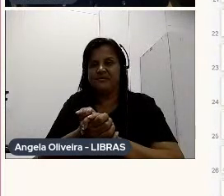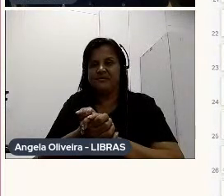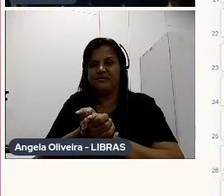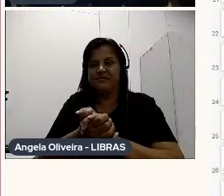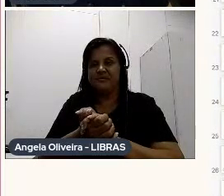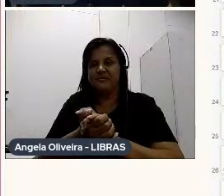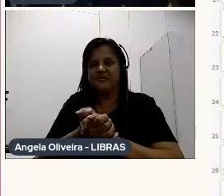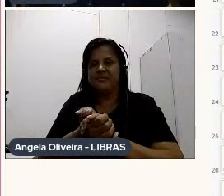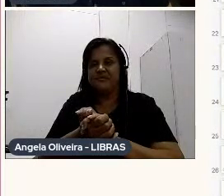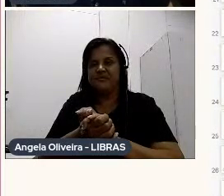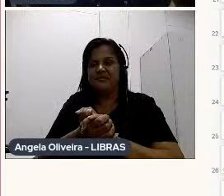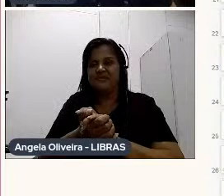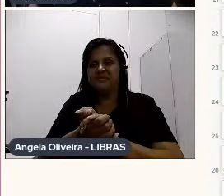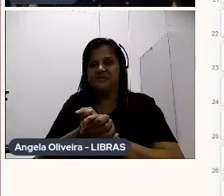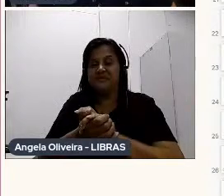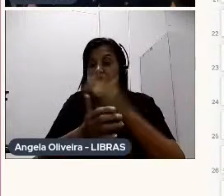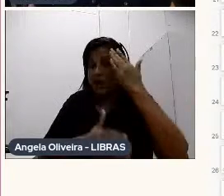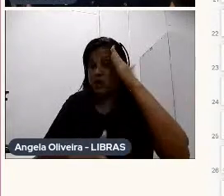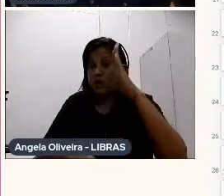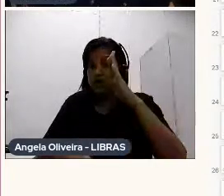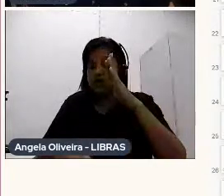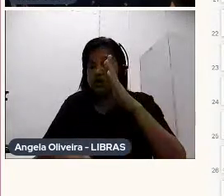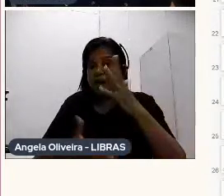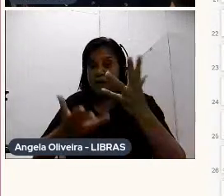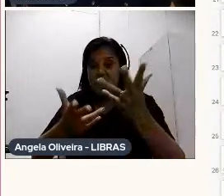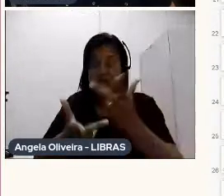Eu não sei se eu recebo As perguntas Aqui